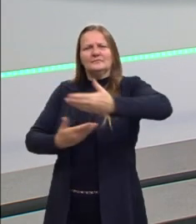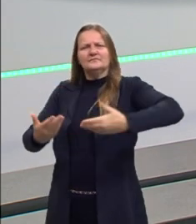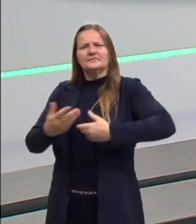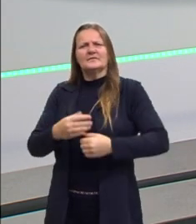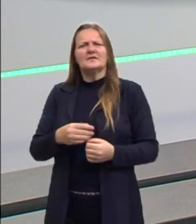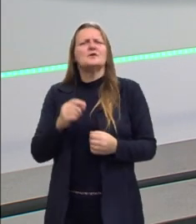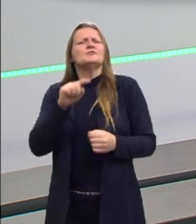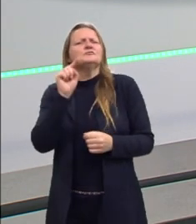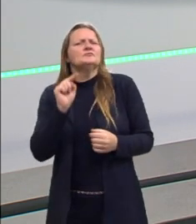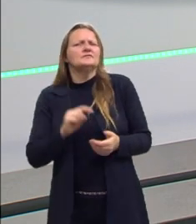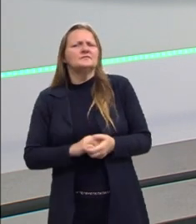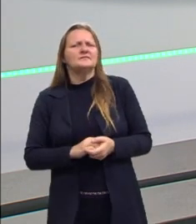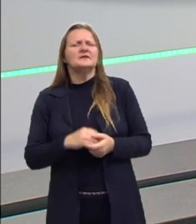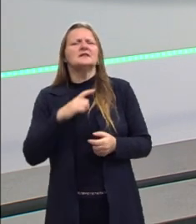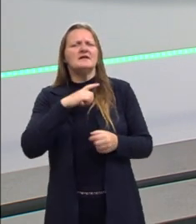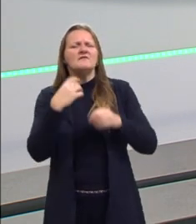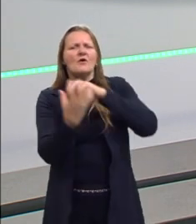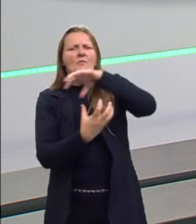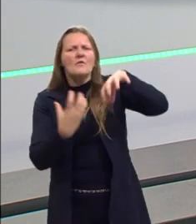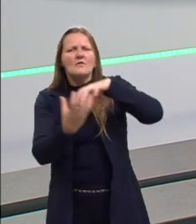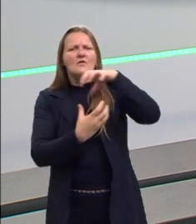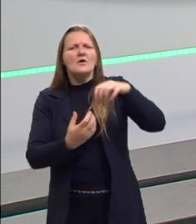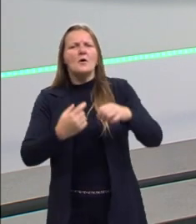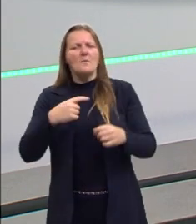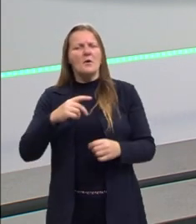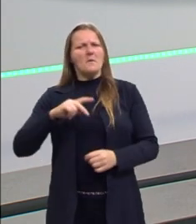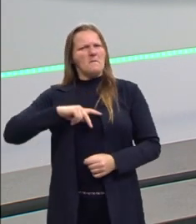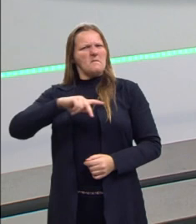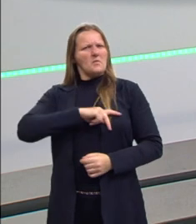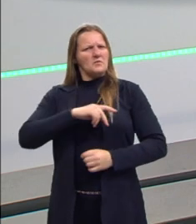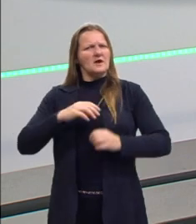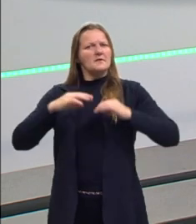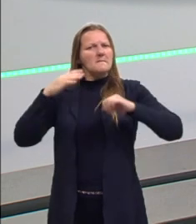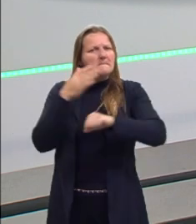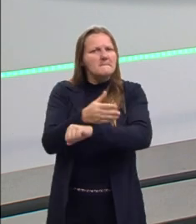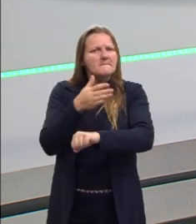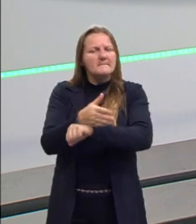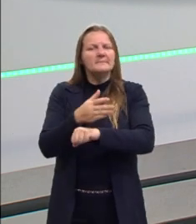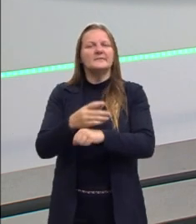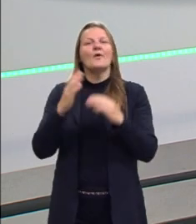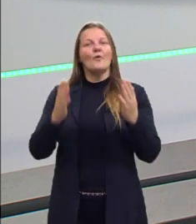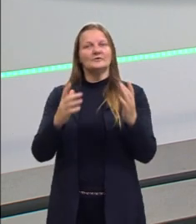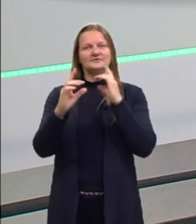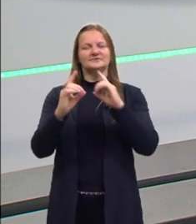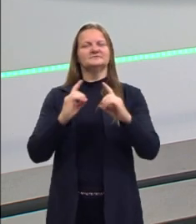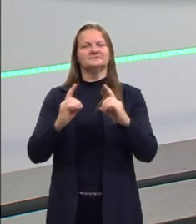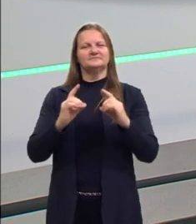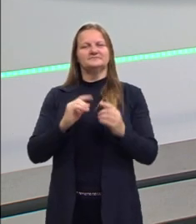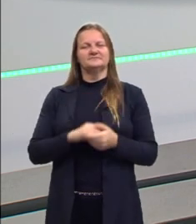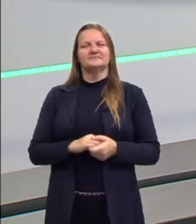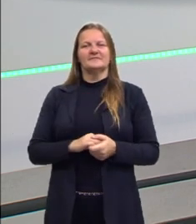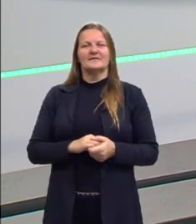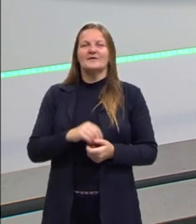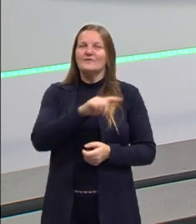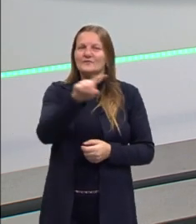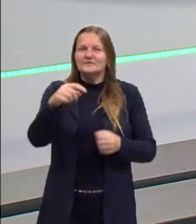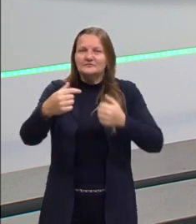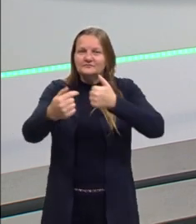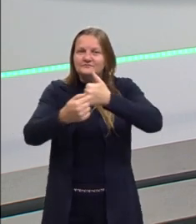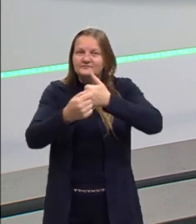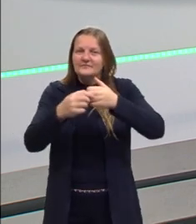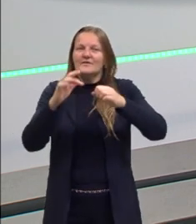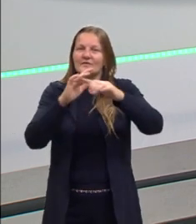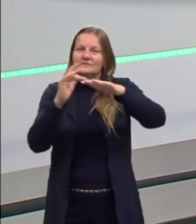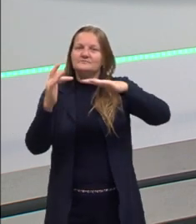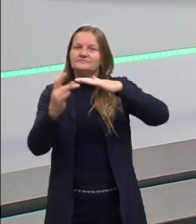Lucas, teve alguma revolução que já foi popular? E a gente vai debater um pouco isso. Vou pedir para vocês me seguirem ali nas